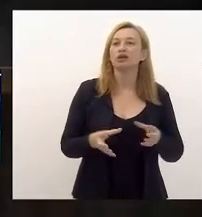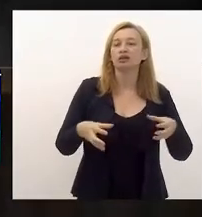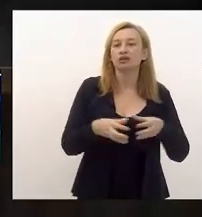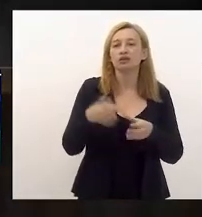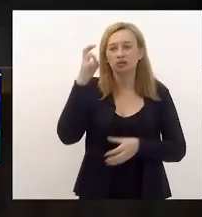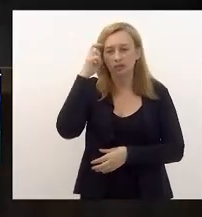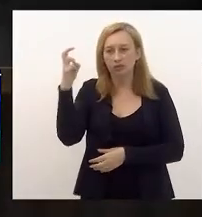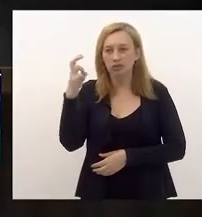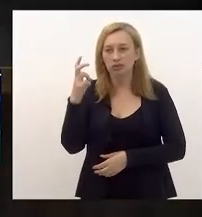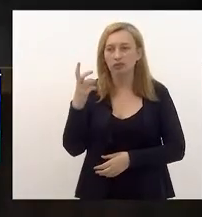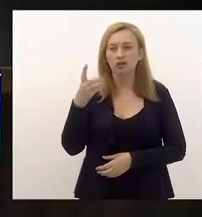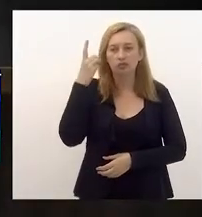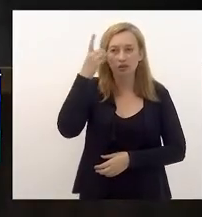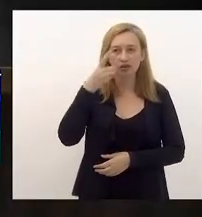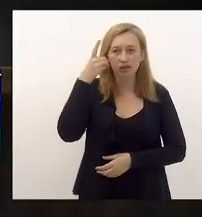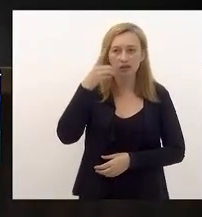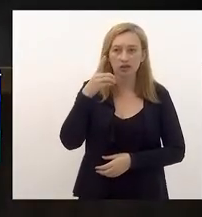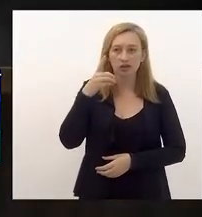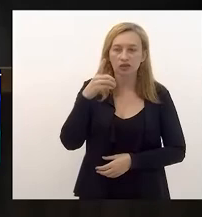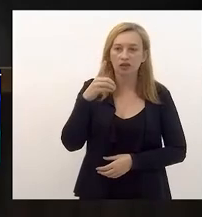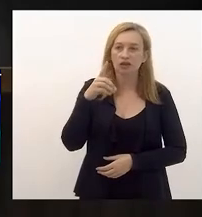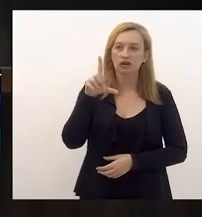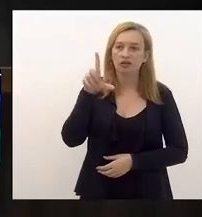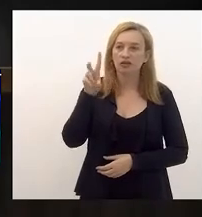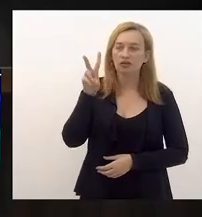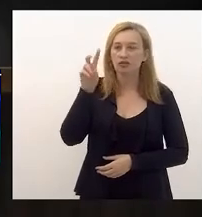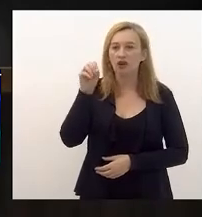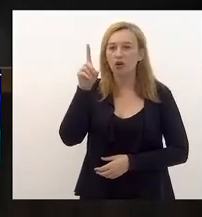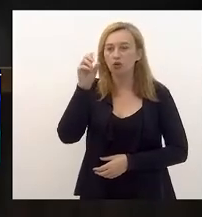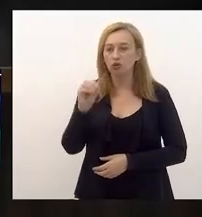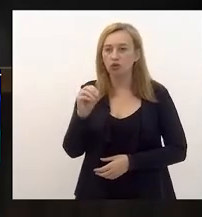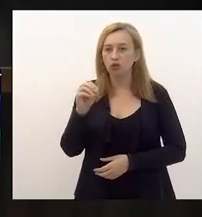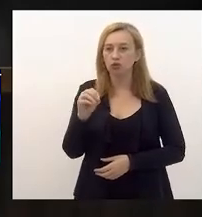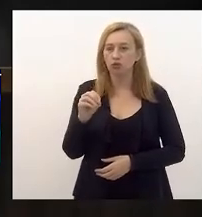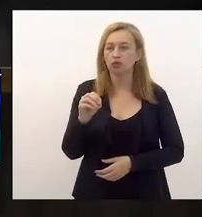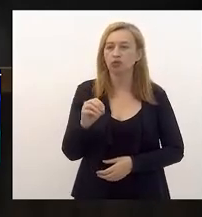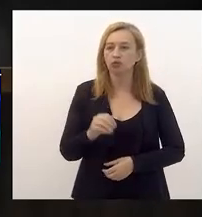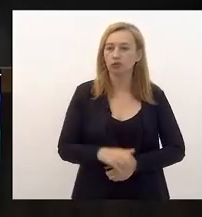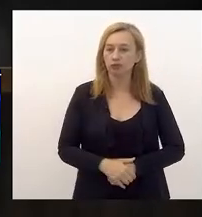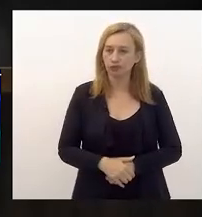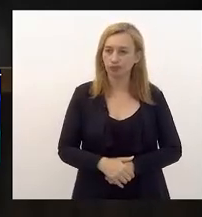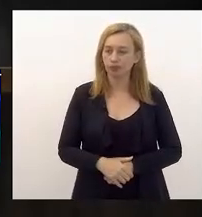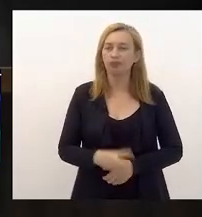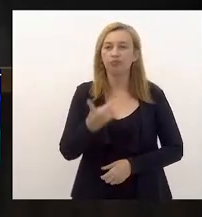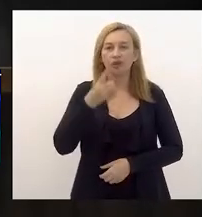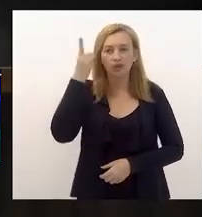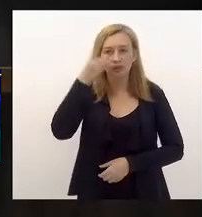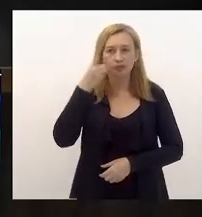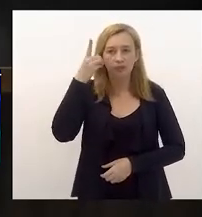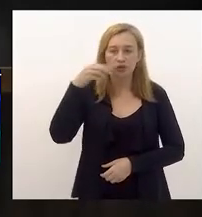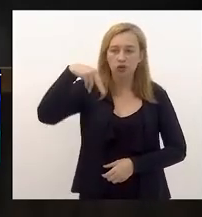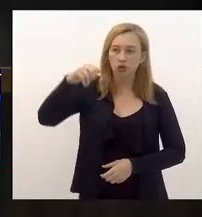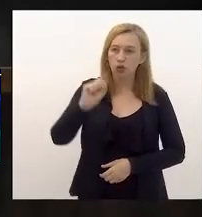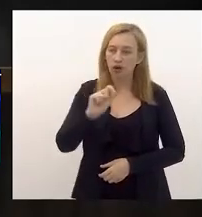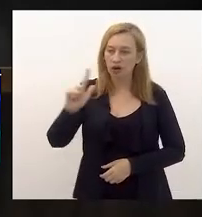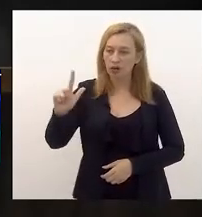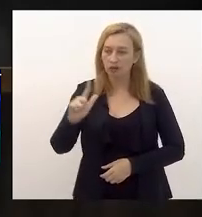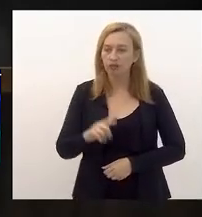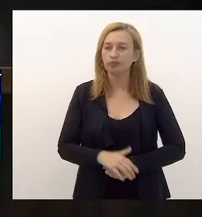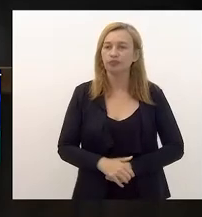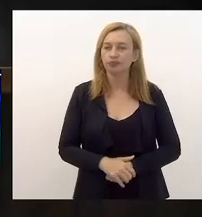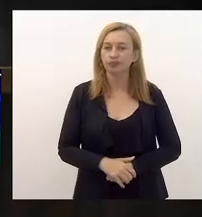deputado Val do Ceasa. Deputado Val do Ceasa. Deputado Noel de Carvalho.